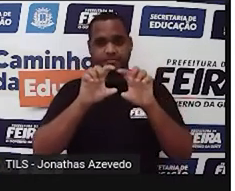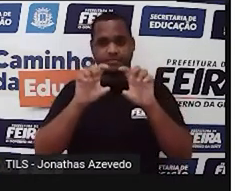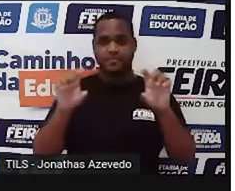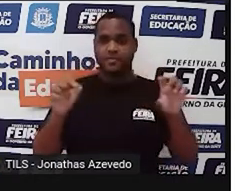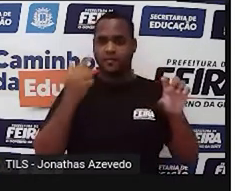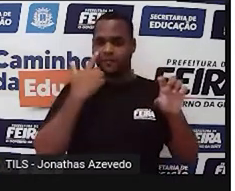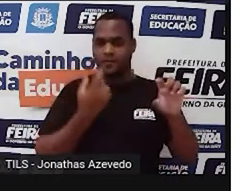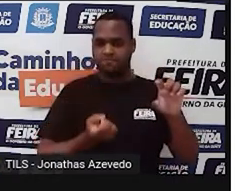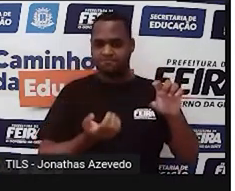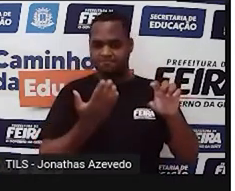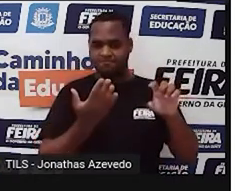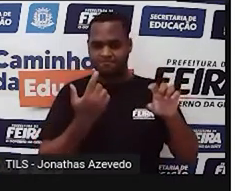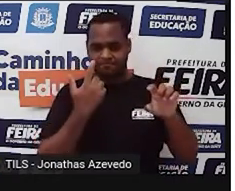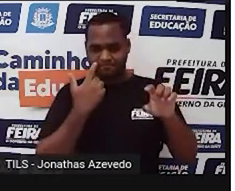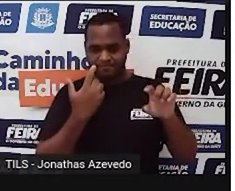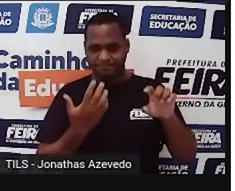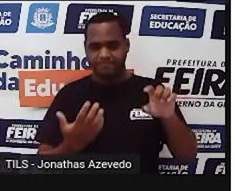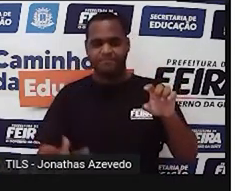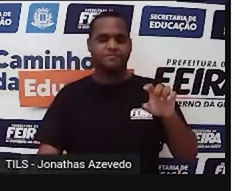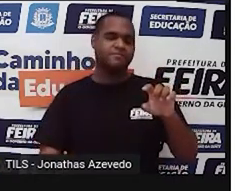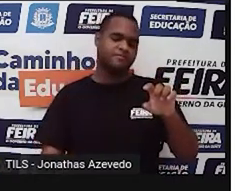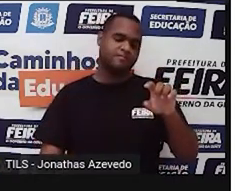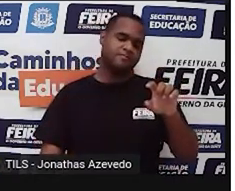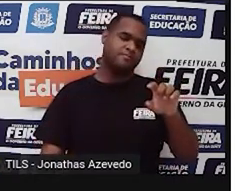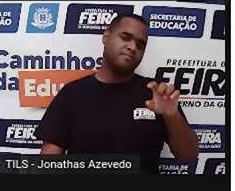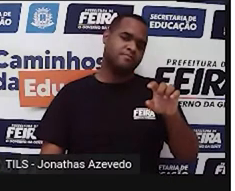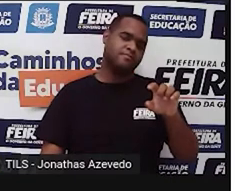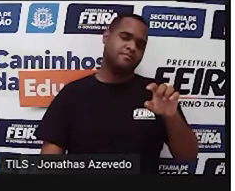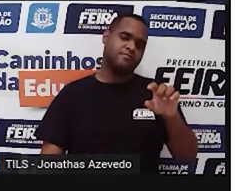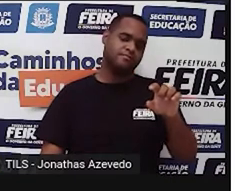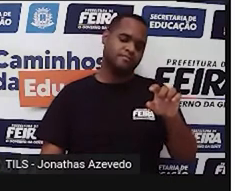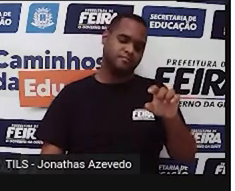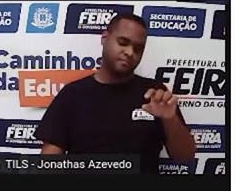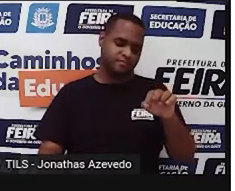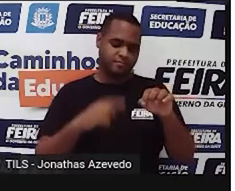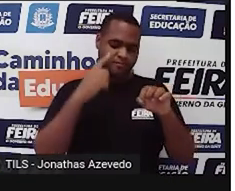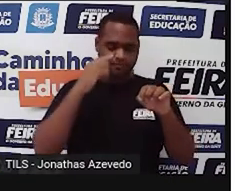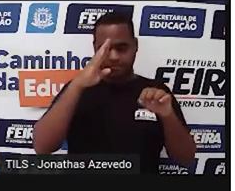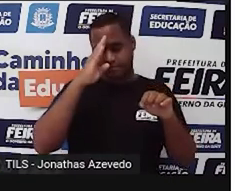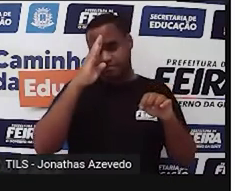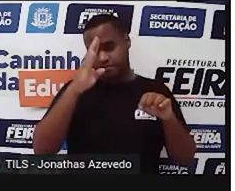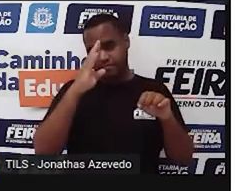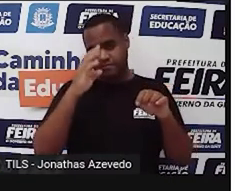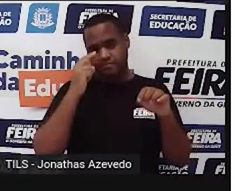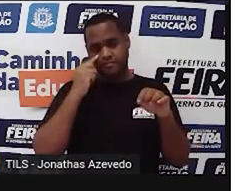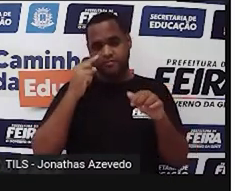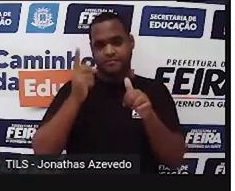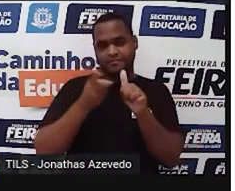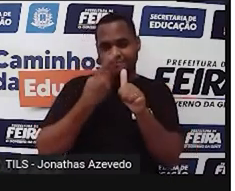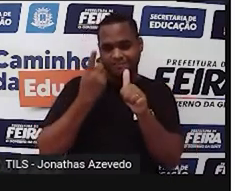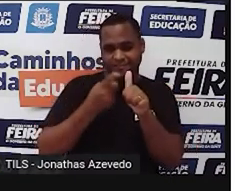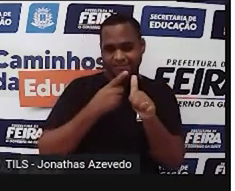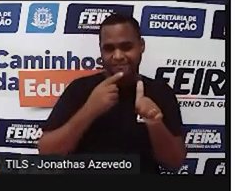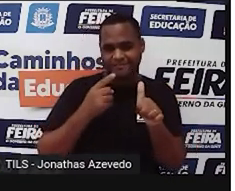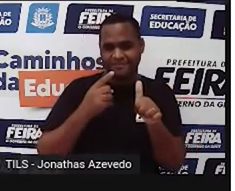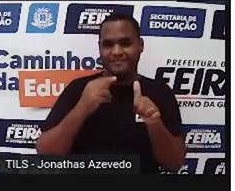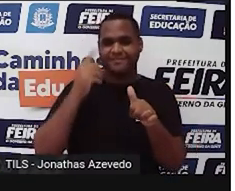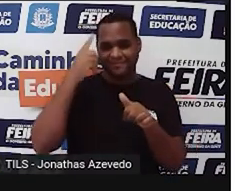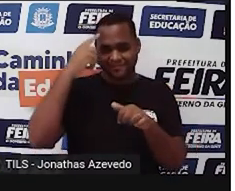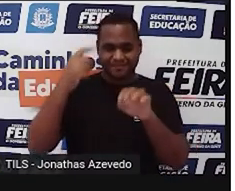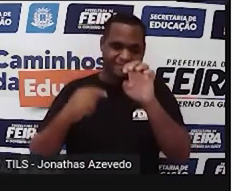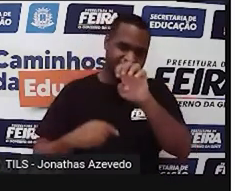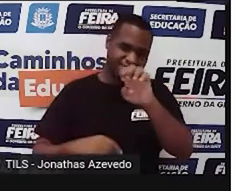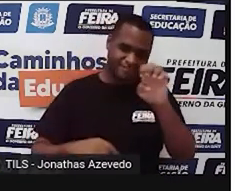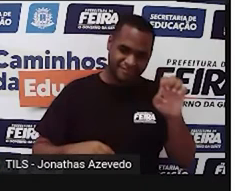para você, certo? A gente vai olhar primeiro da esquerda para a